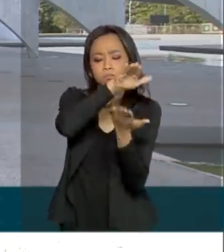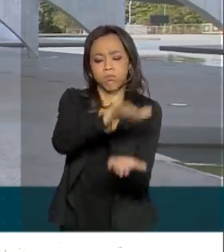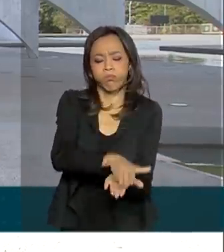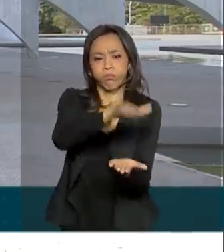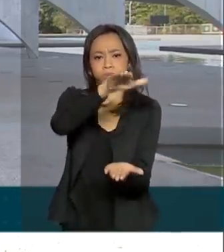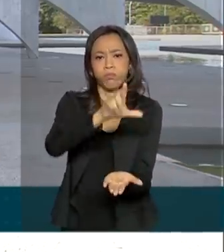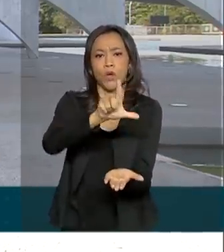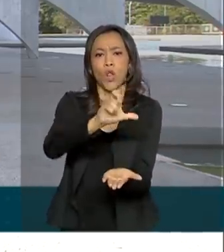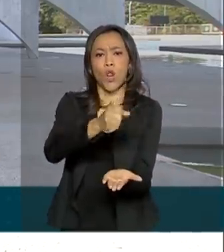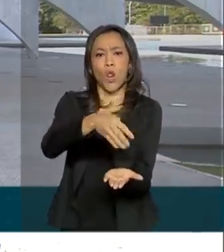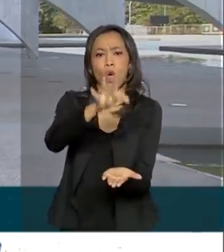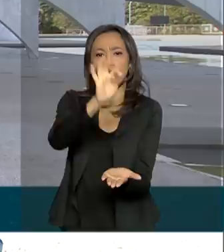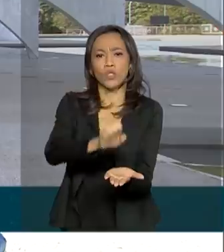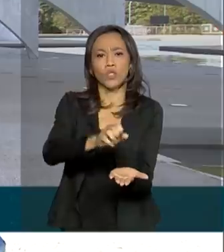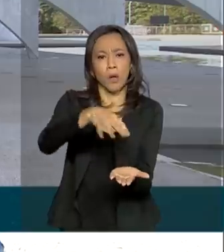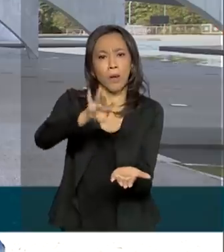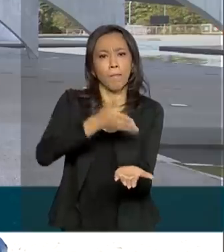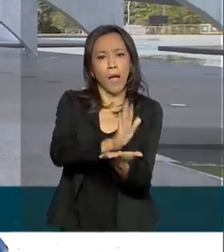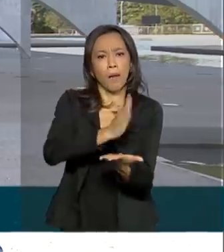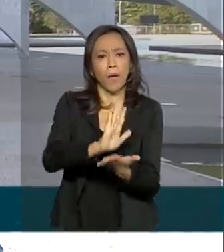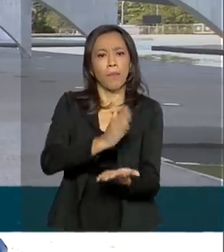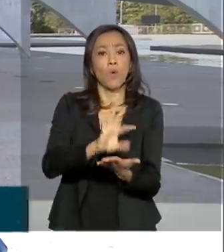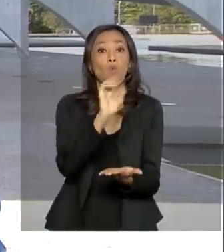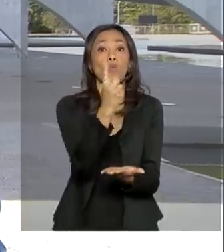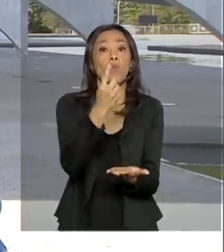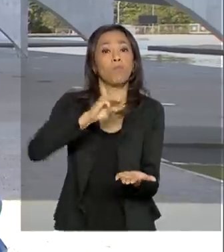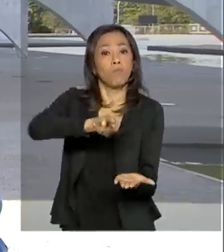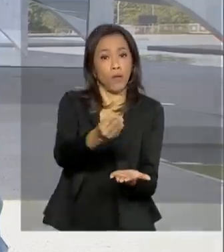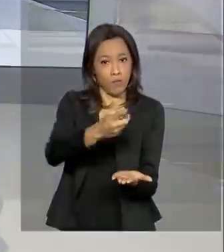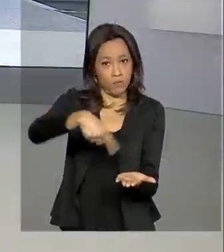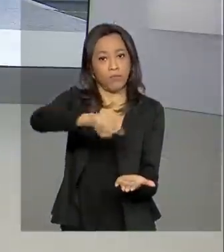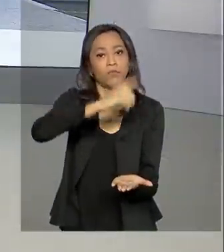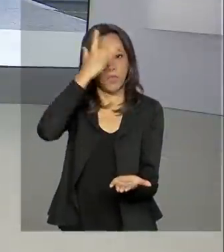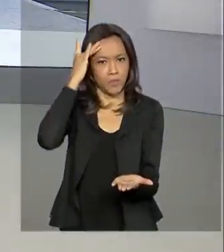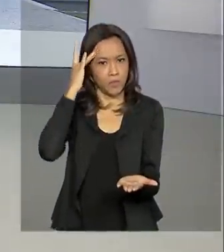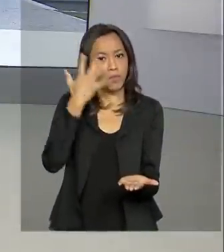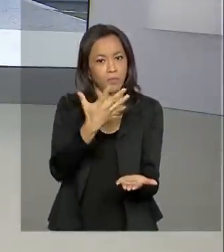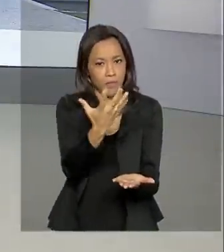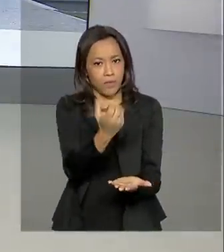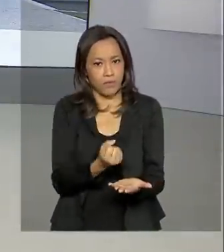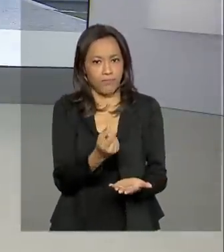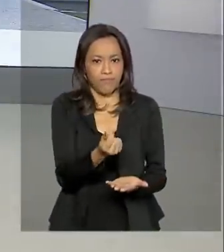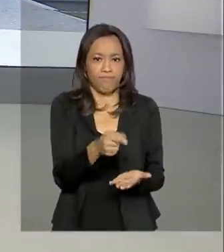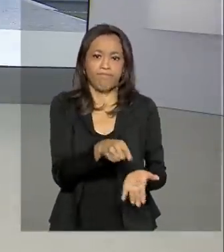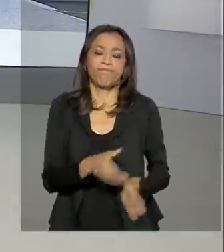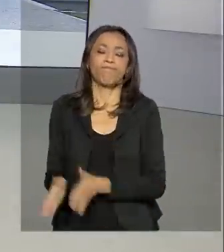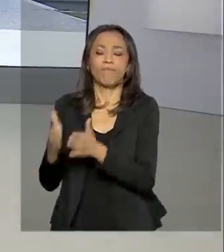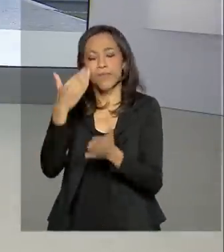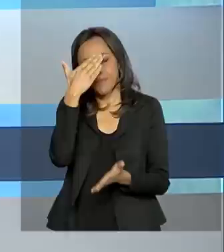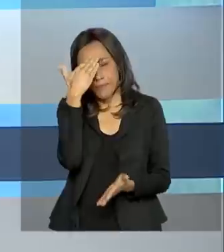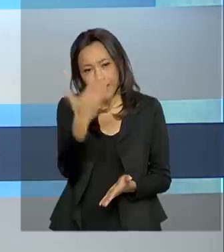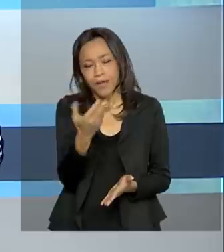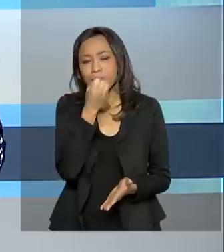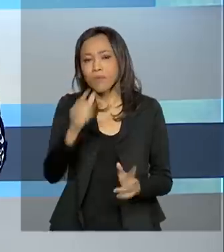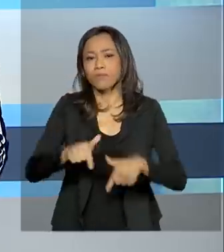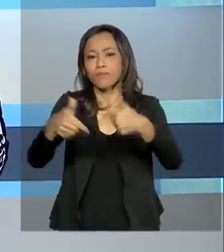1 milhão de pessoas. Voltamos com você, Ana. Obrigada pelas informações ao vivo, Luciana. Bom trabalho.